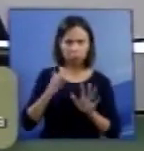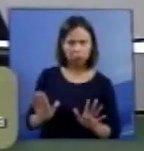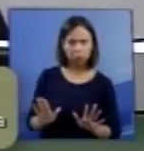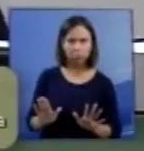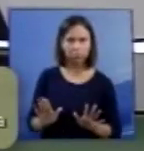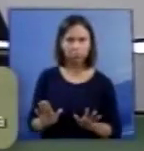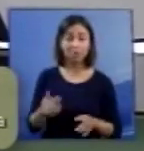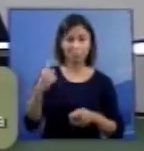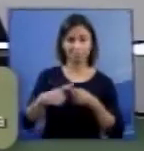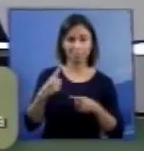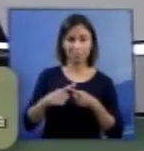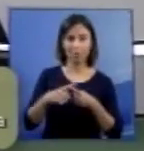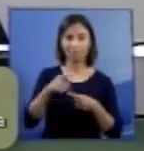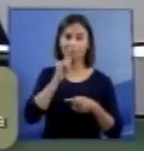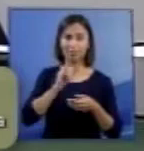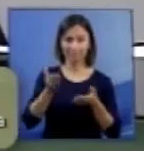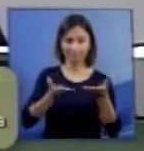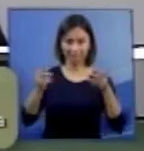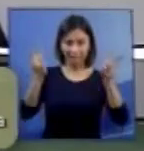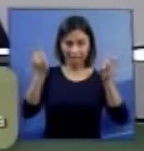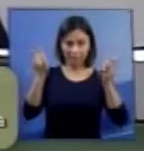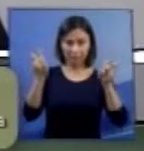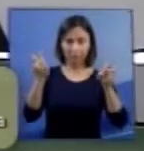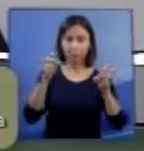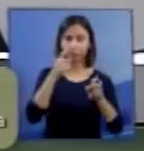trata o presente caso,